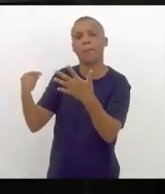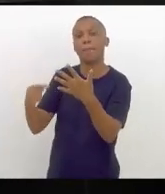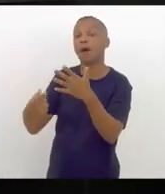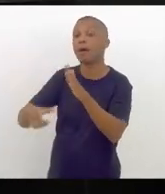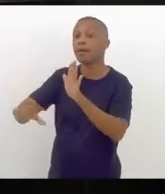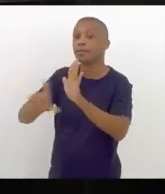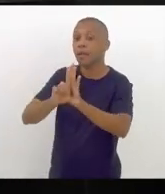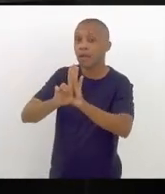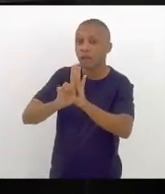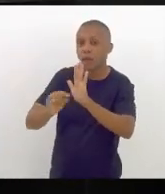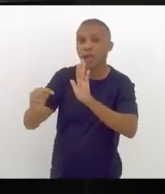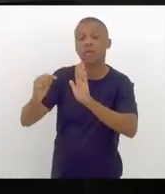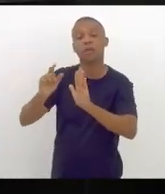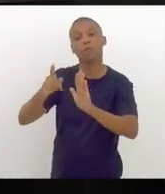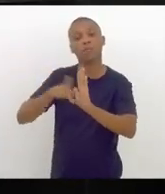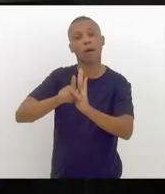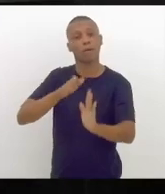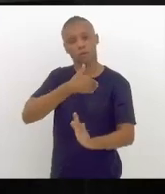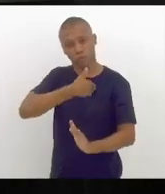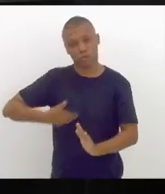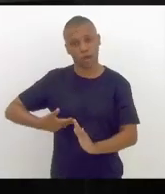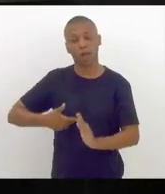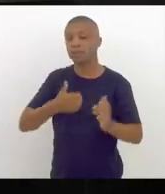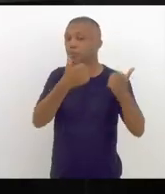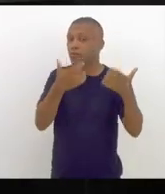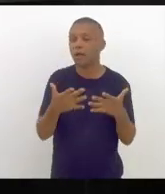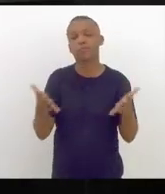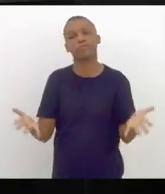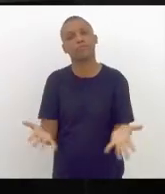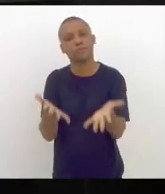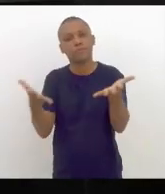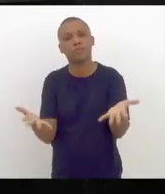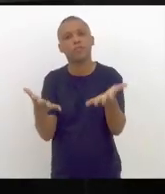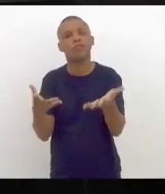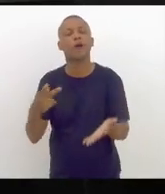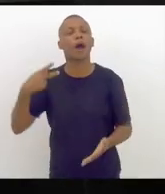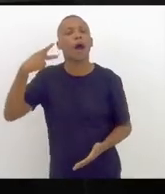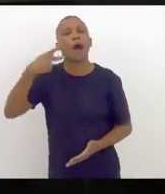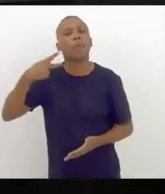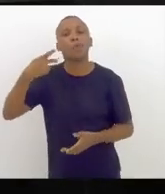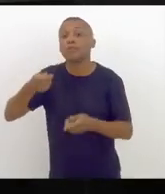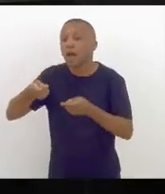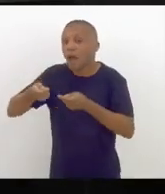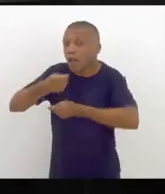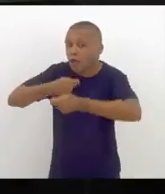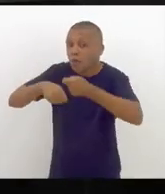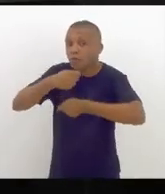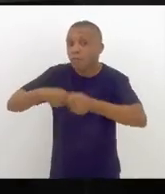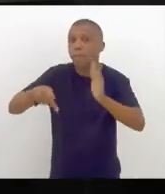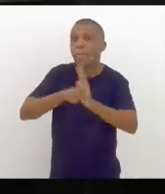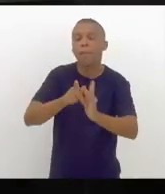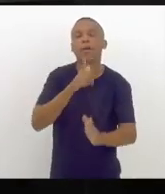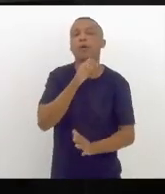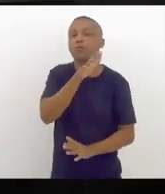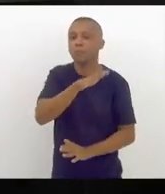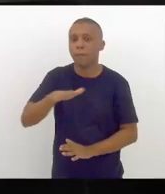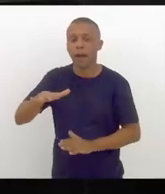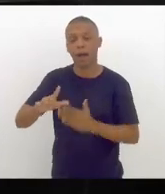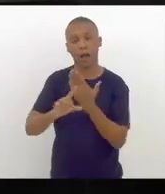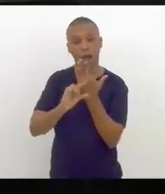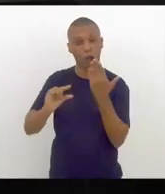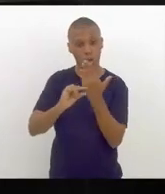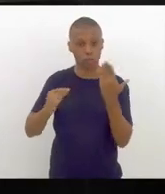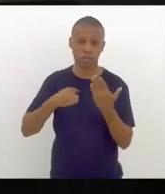estadual que fala do incentivo à política da economia do mar, de minha autoria,